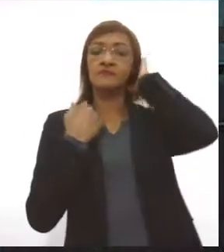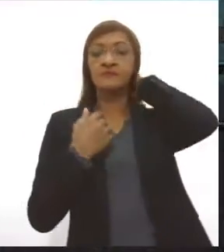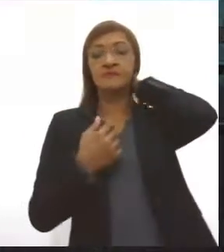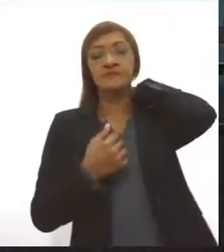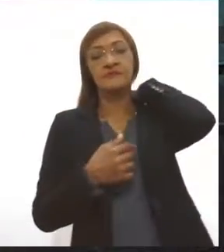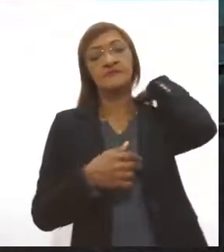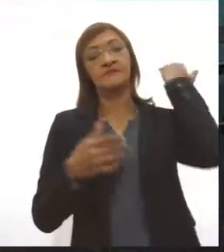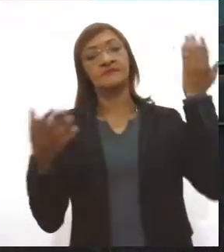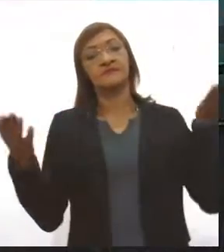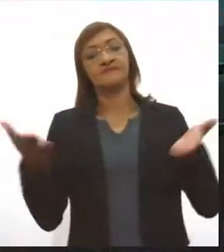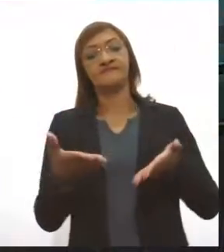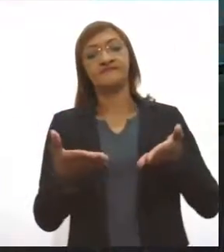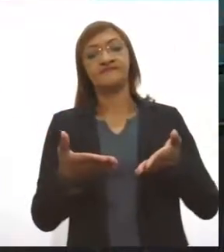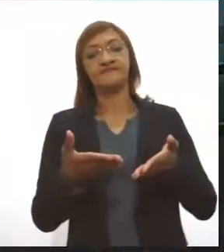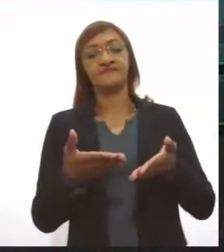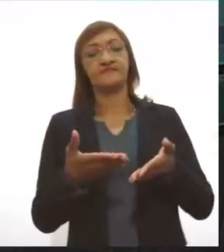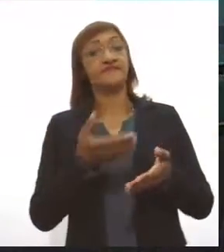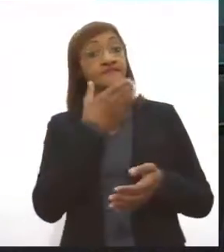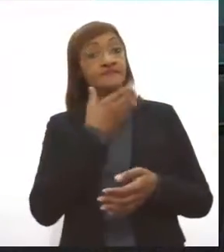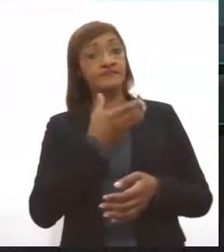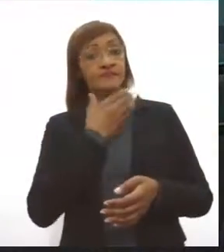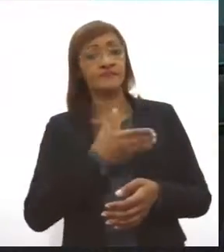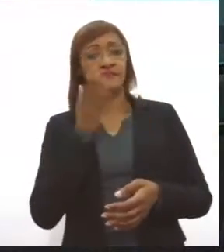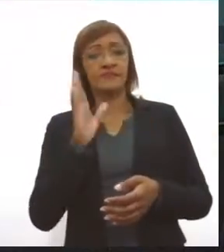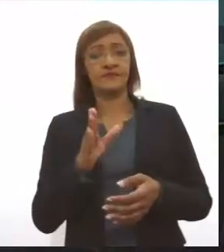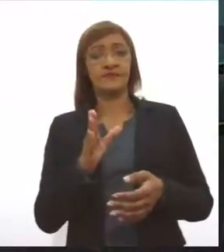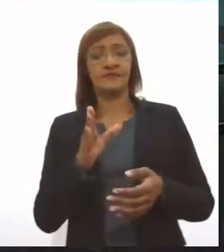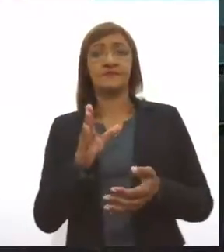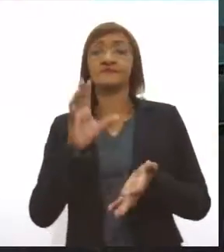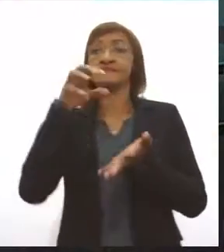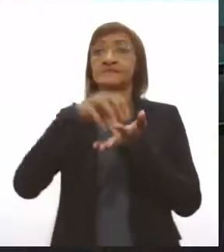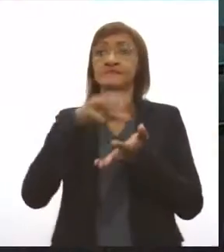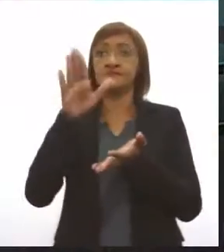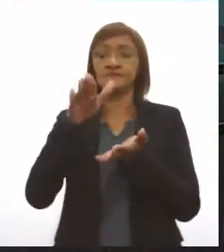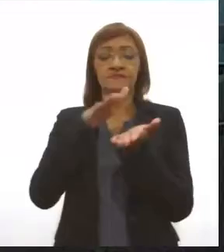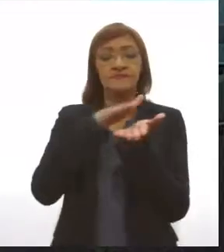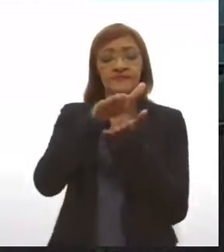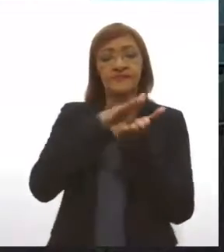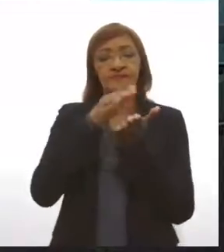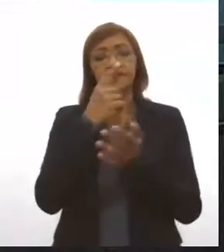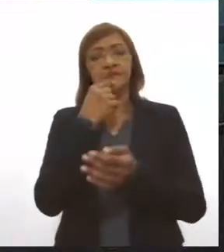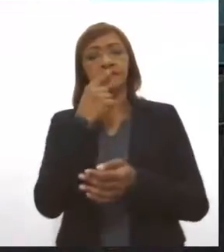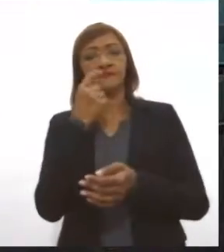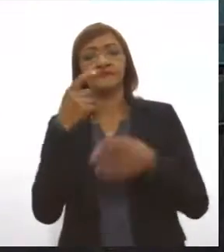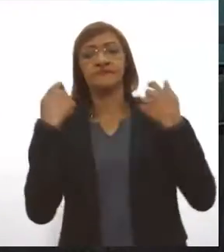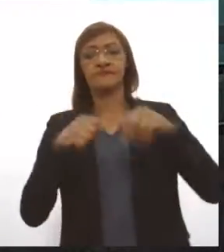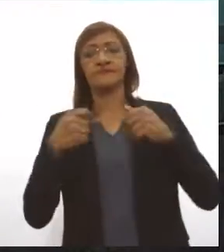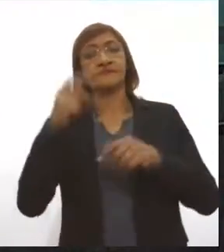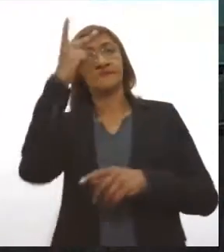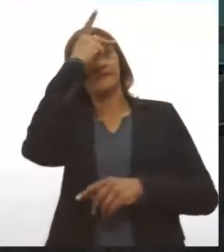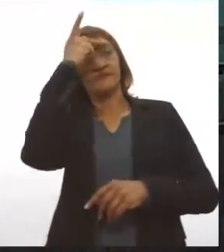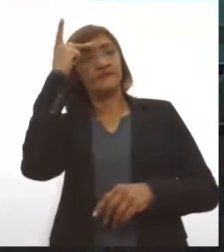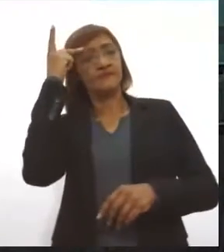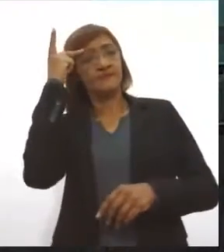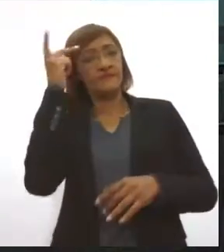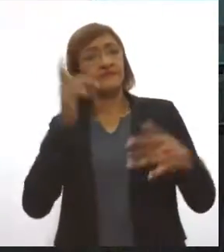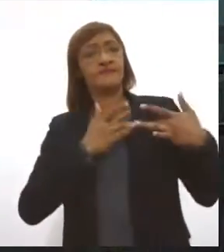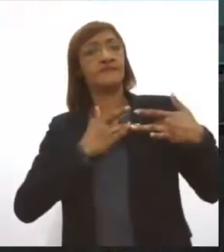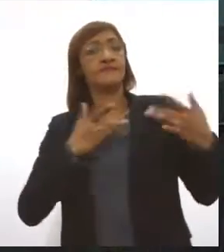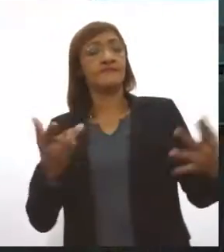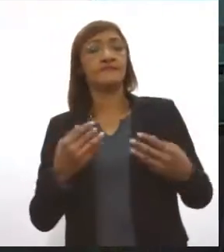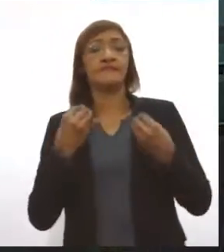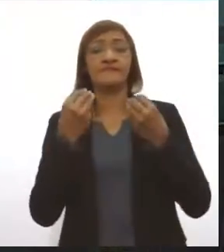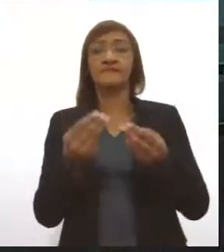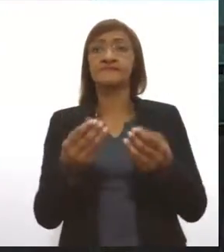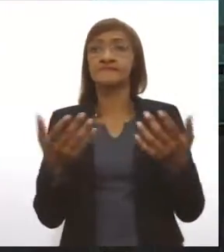Neste fim de ano, o Centro de Hemoterapia de Sergipe continua precisando de doadores, pessoas aí habilitadas à doação de sangue. Afinal de